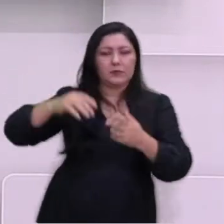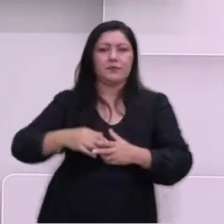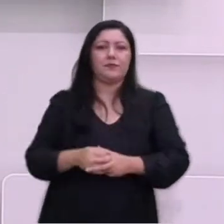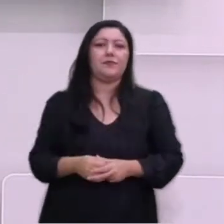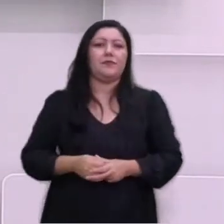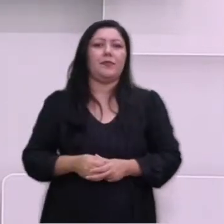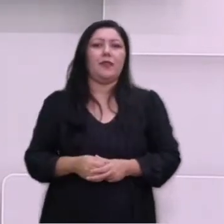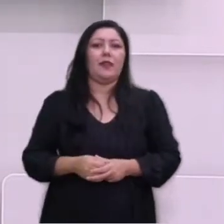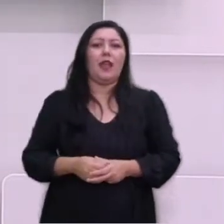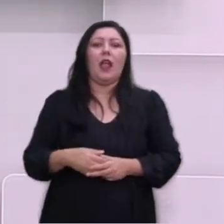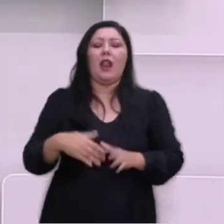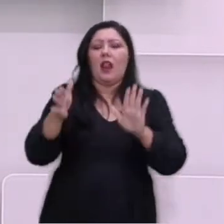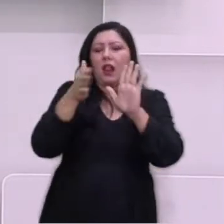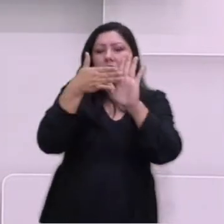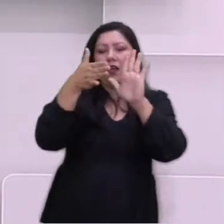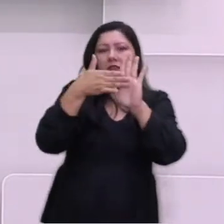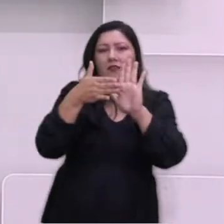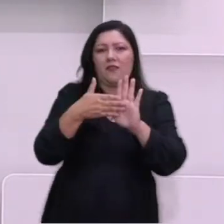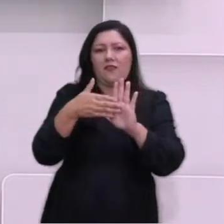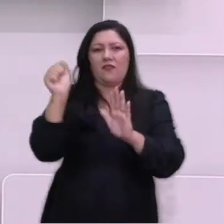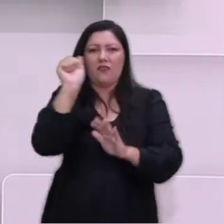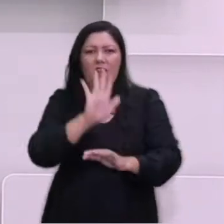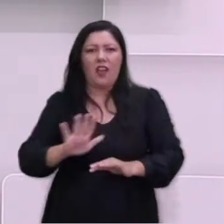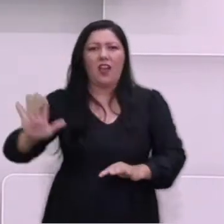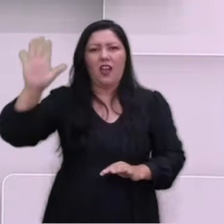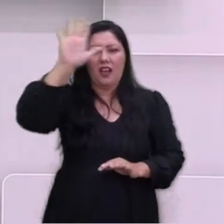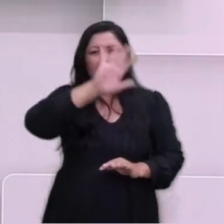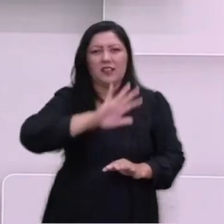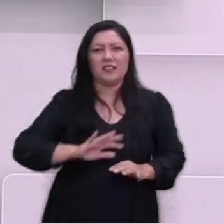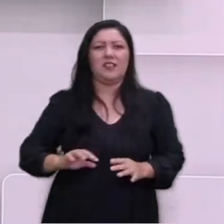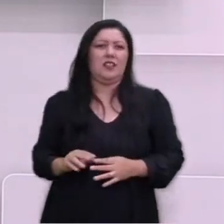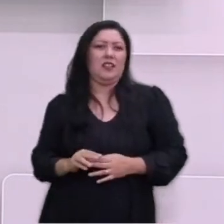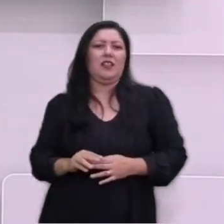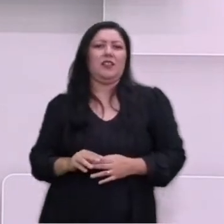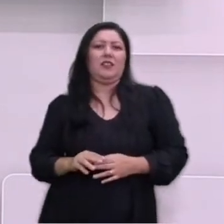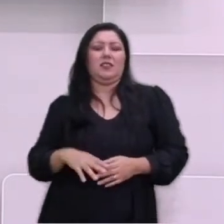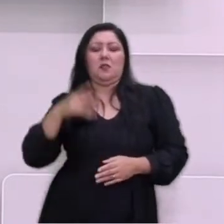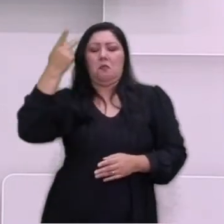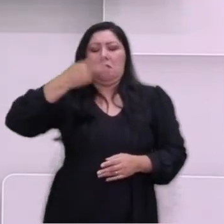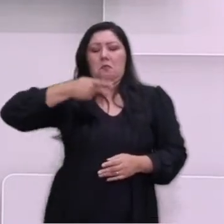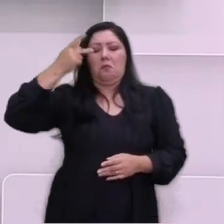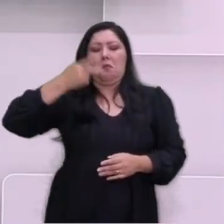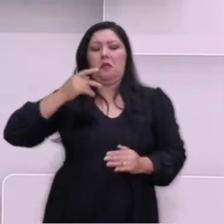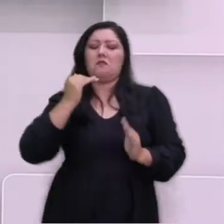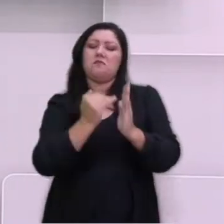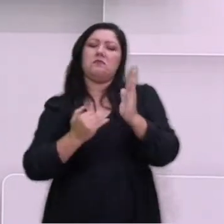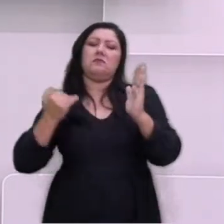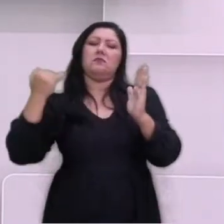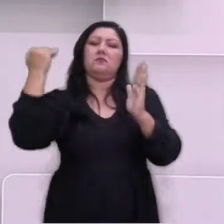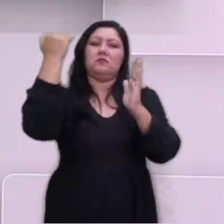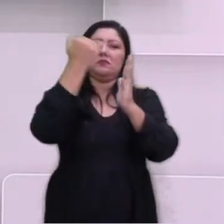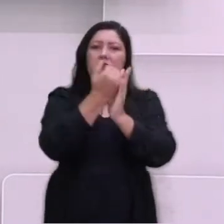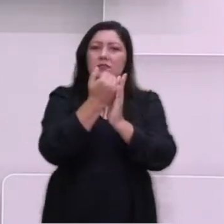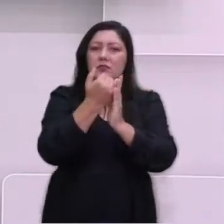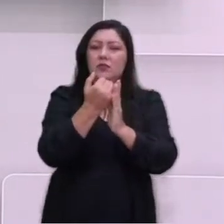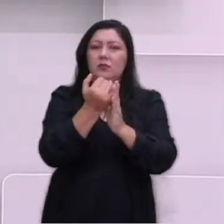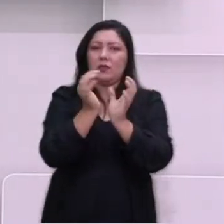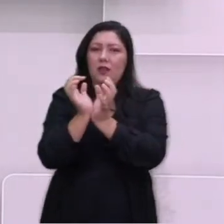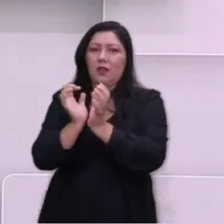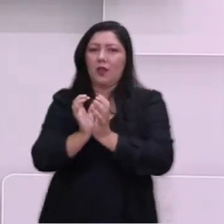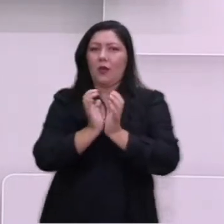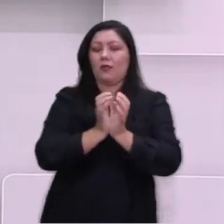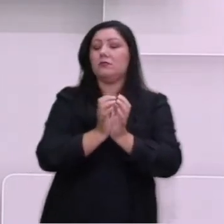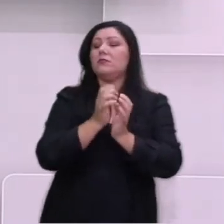defendia o nacionalismo, a ideia de que os arianos eram uma raça superior as demais